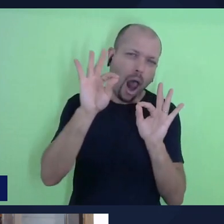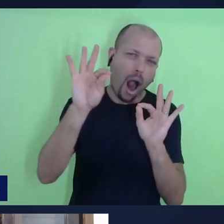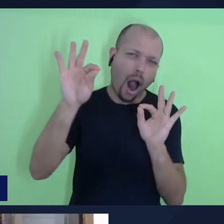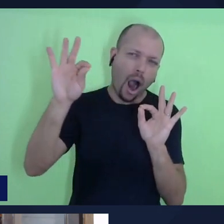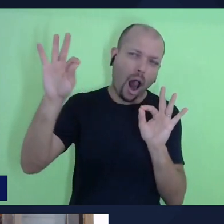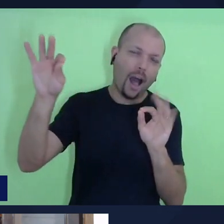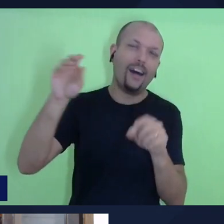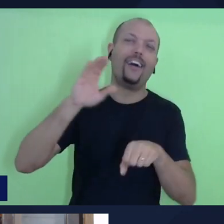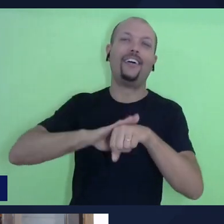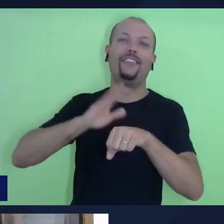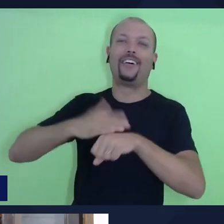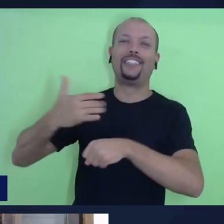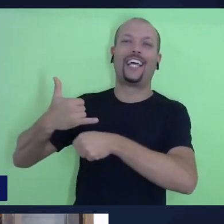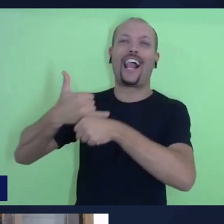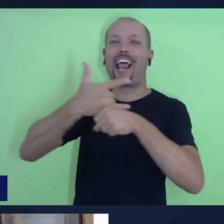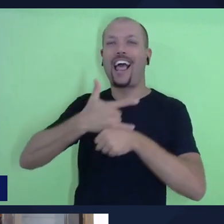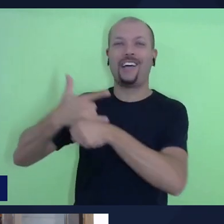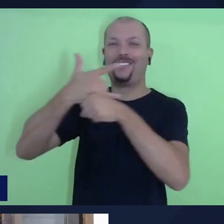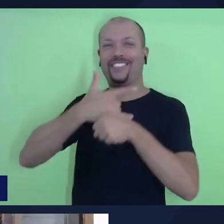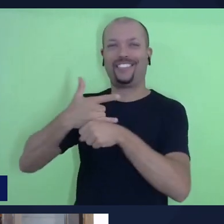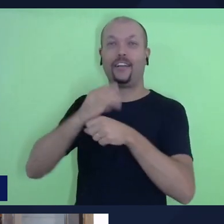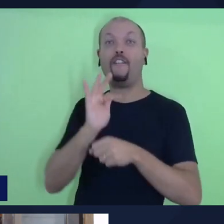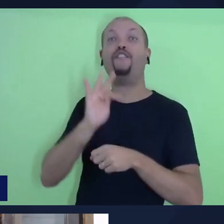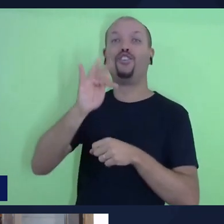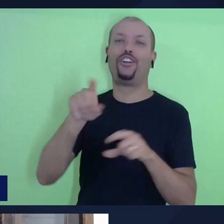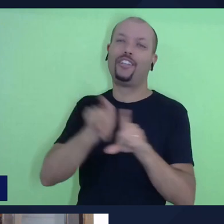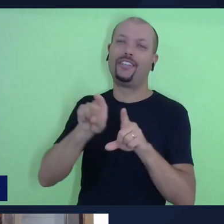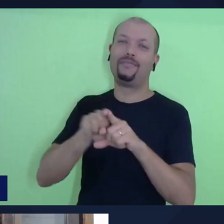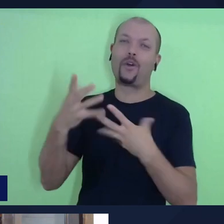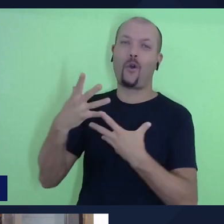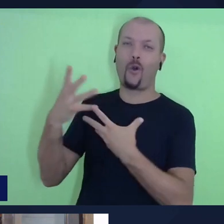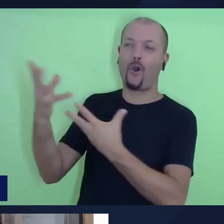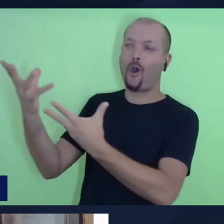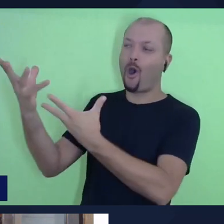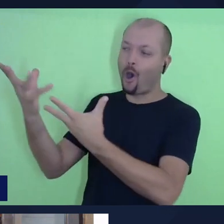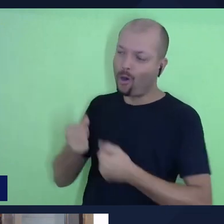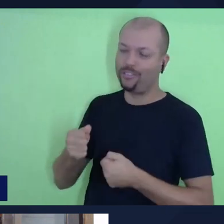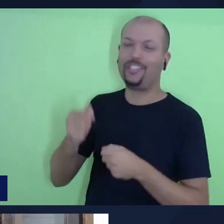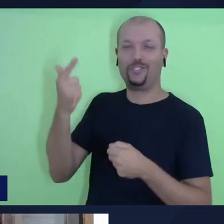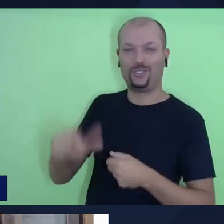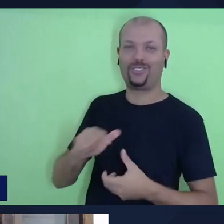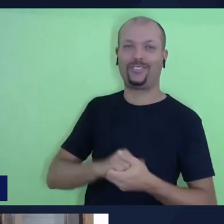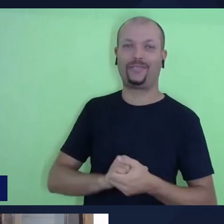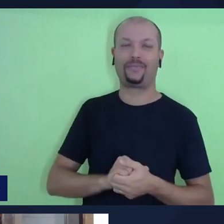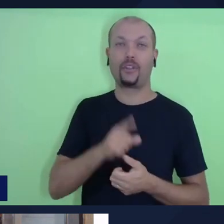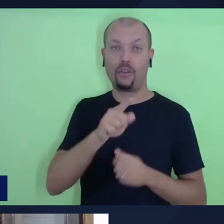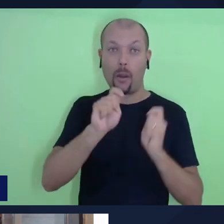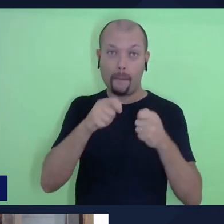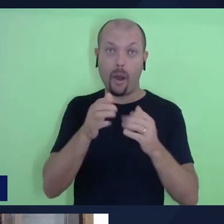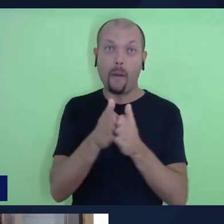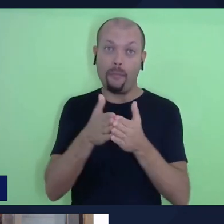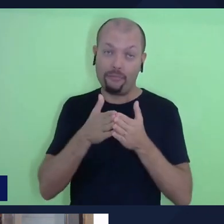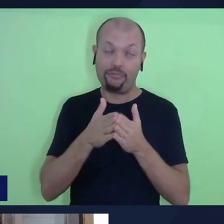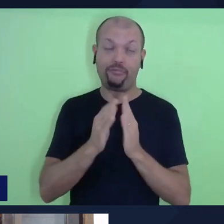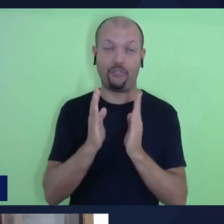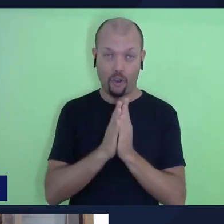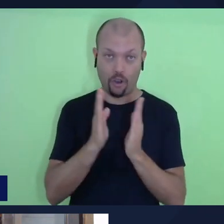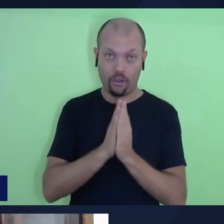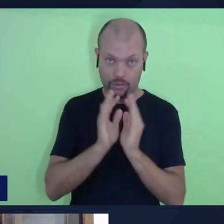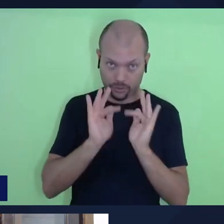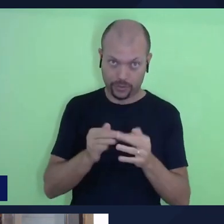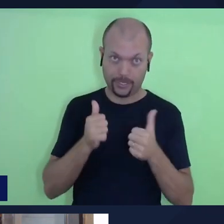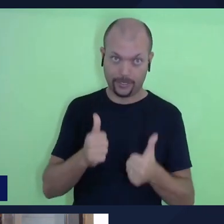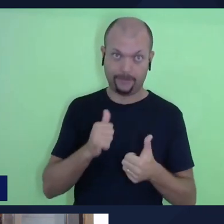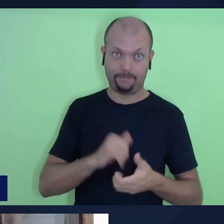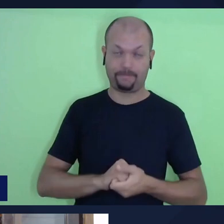lives aí, certamente futuramente estará conosco mais uma vez. Você pode, por favor, nesse momento, pastor Bruno, encerrar a lição da escola